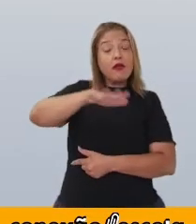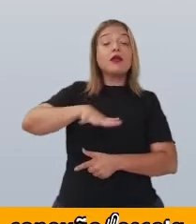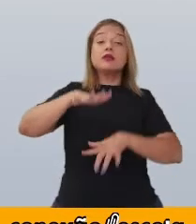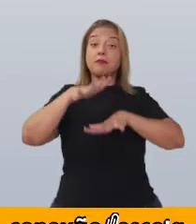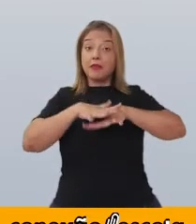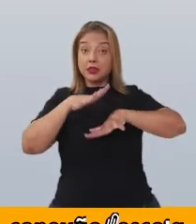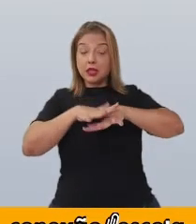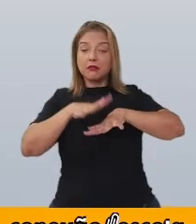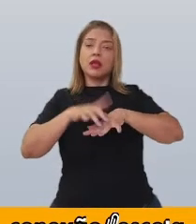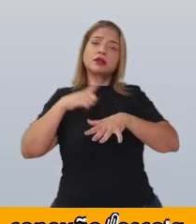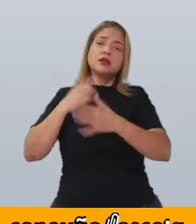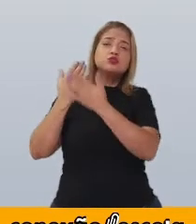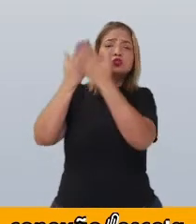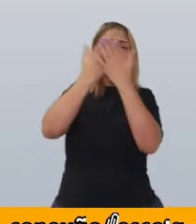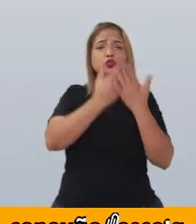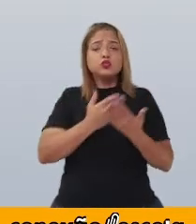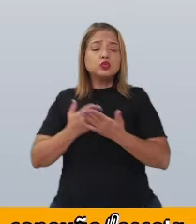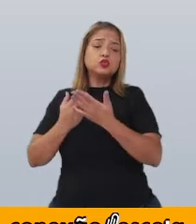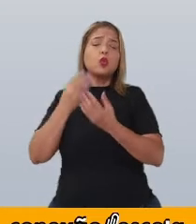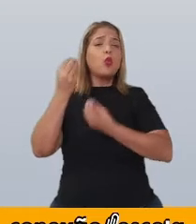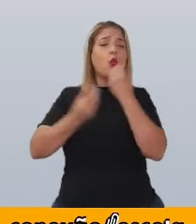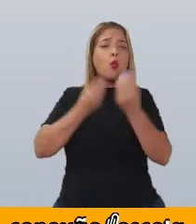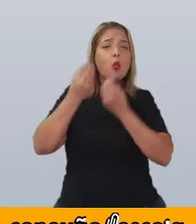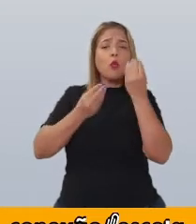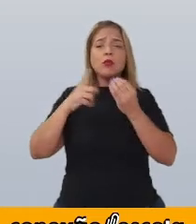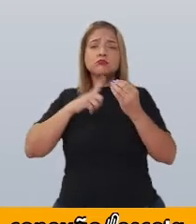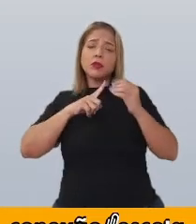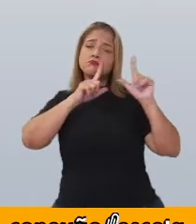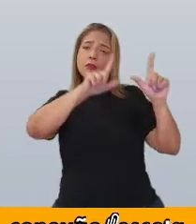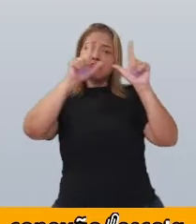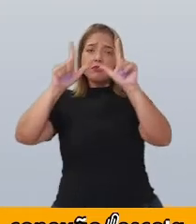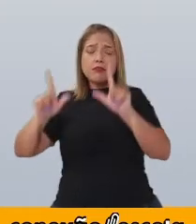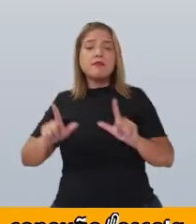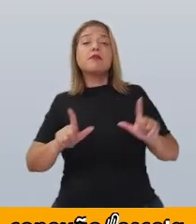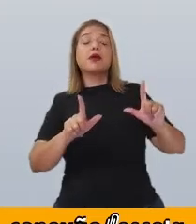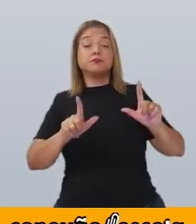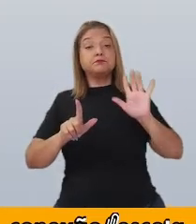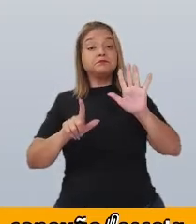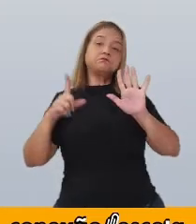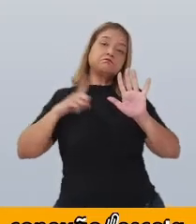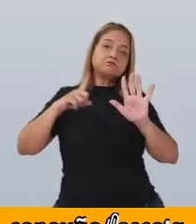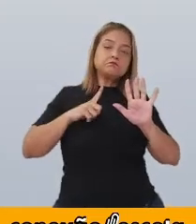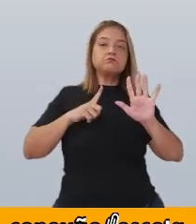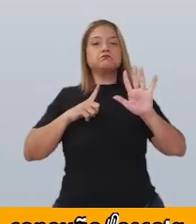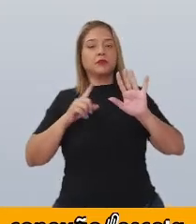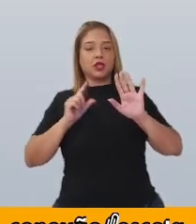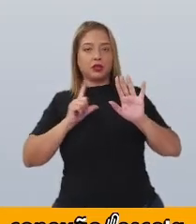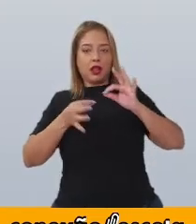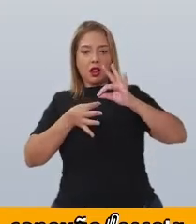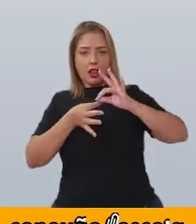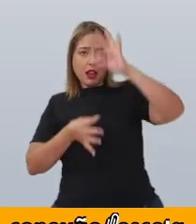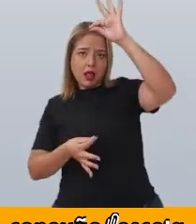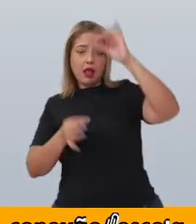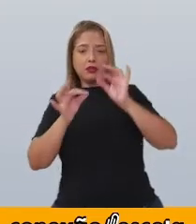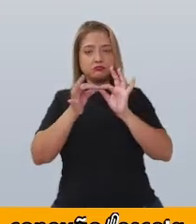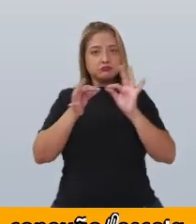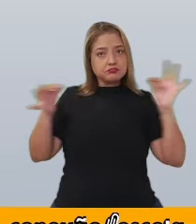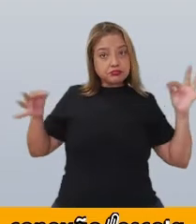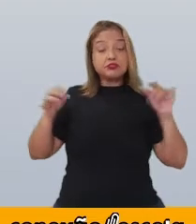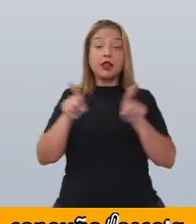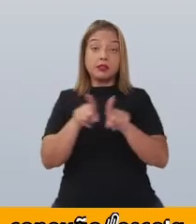as figuras planas, ou seja, aquelas que possuem comprimento e largura, sendo